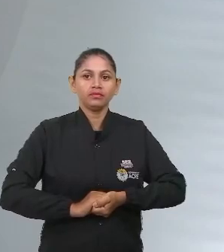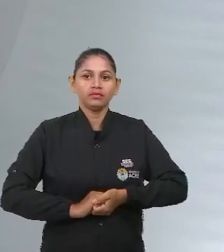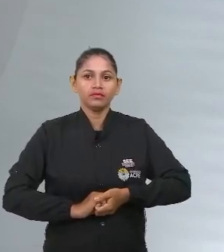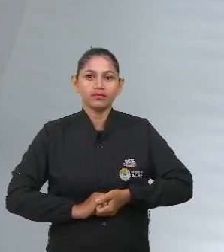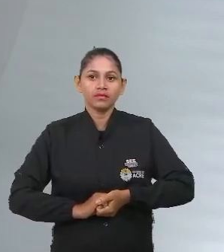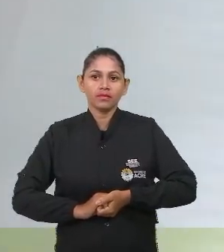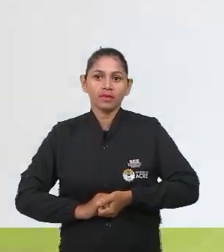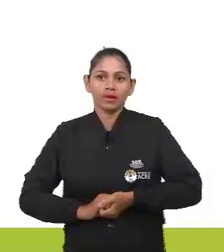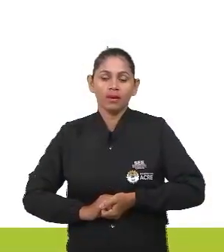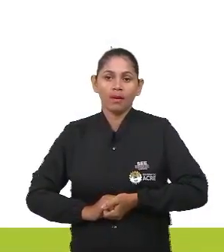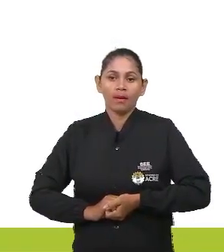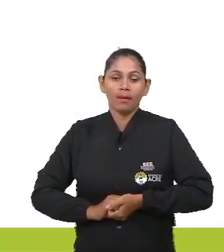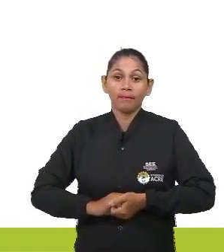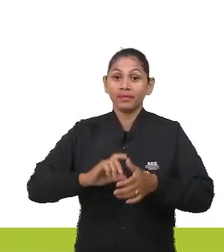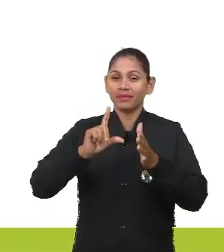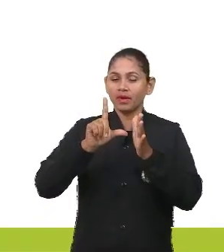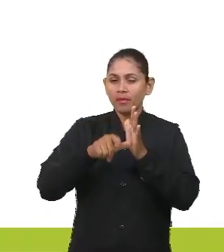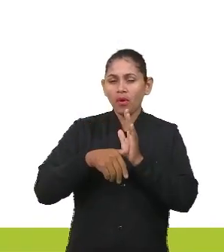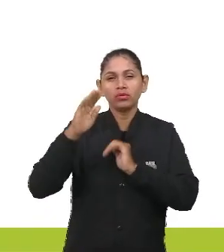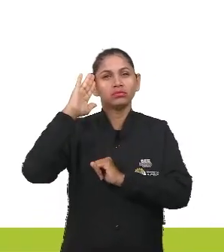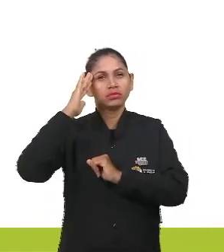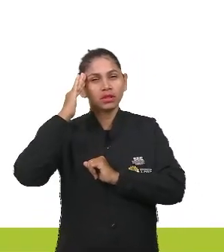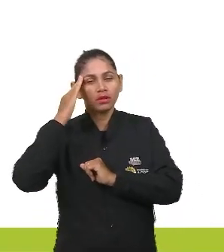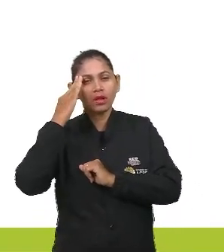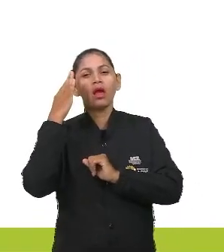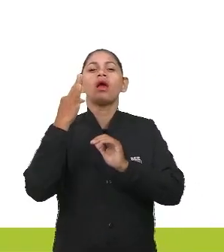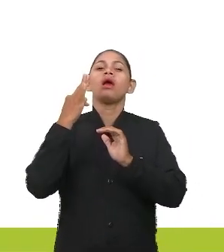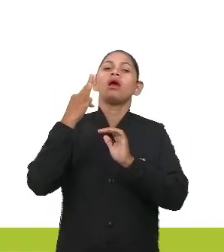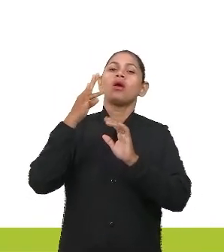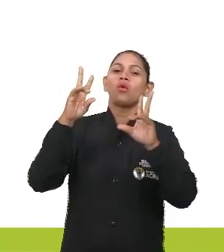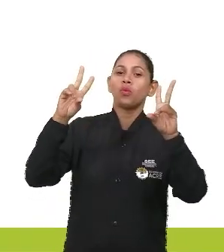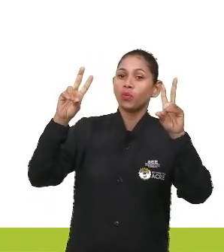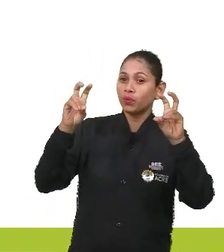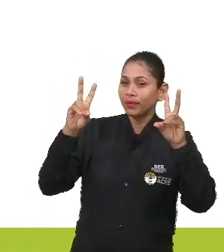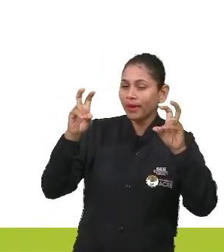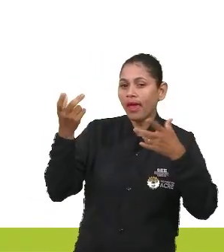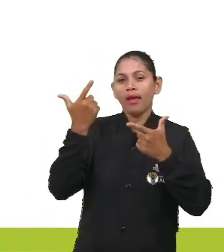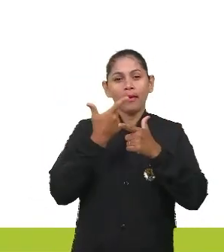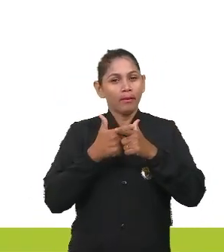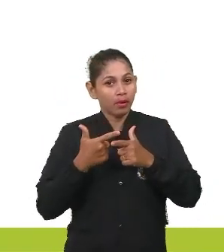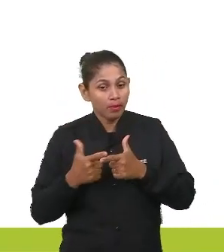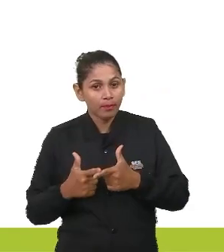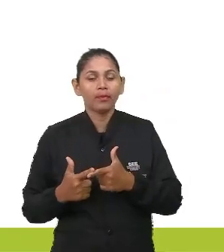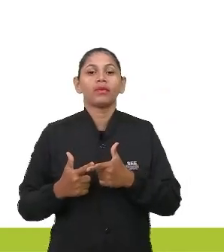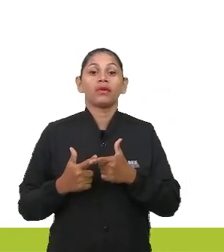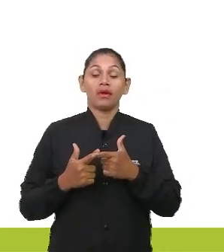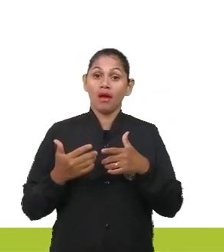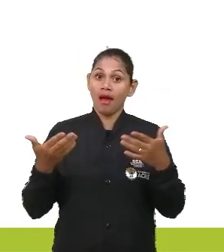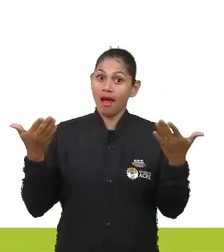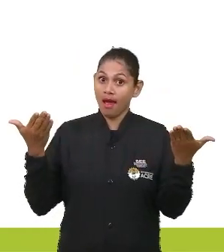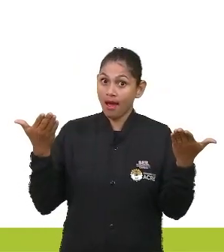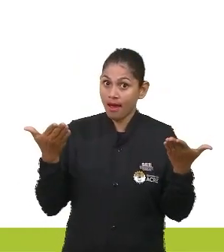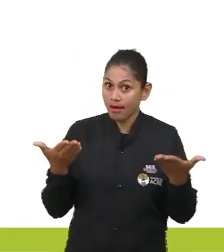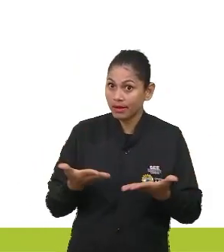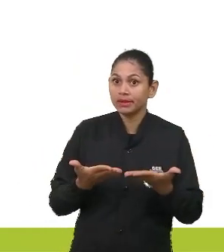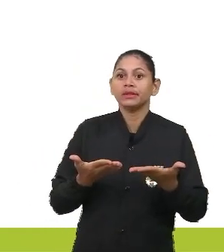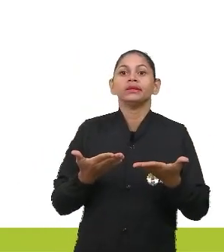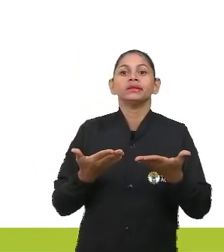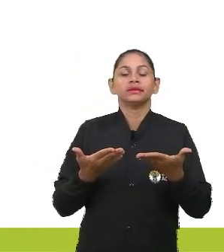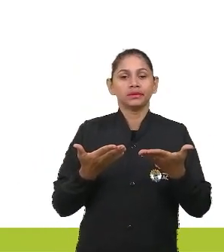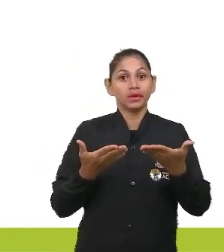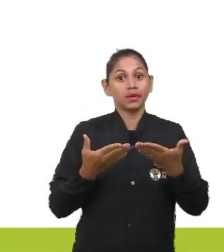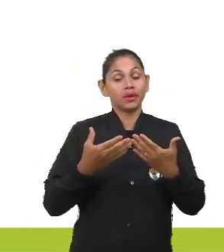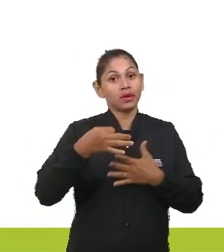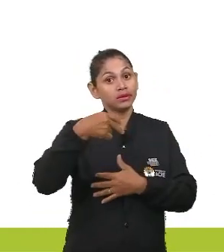Gente, depois que você entende o tema, entende a problemática, é necessário você construir uma tese, seu ponto de